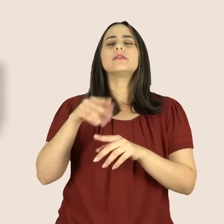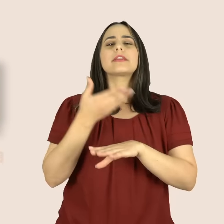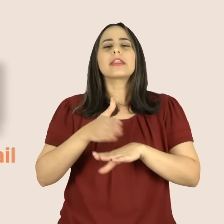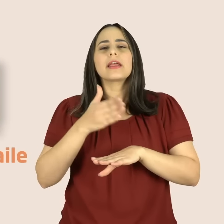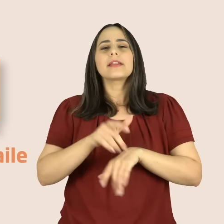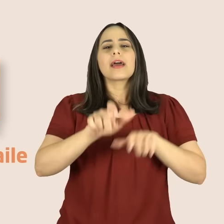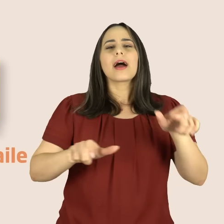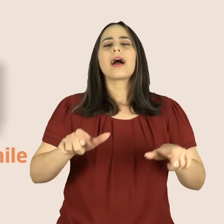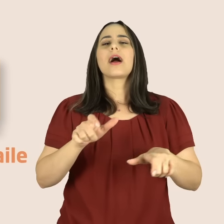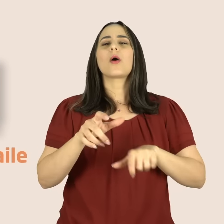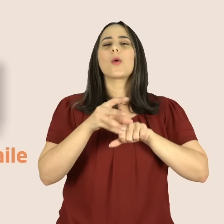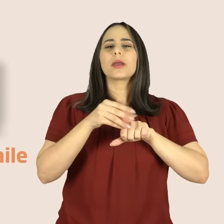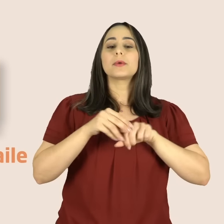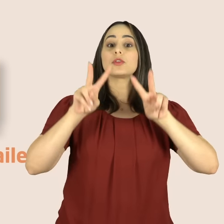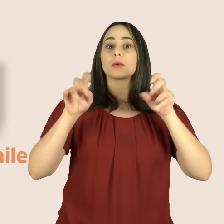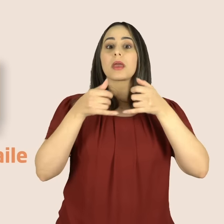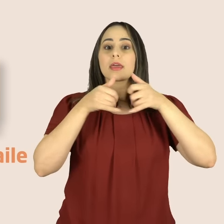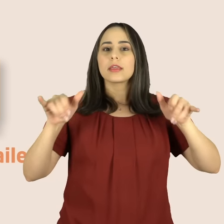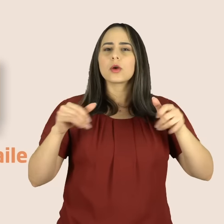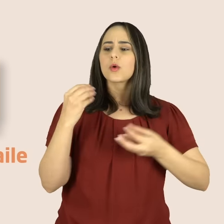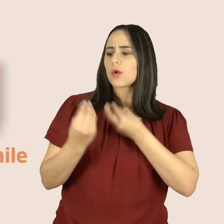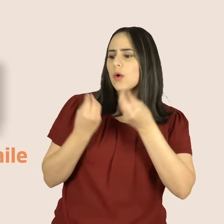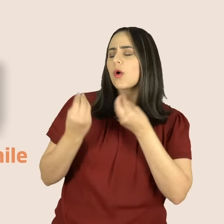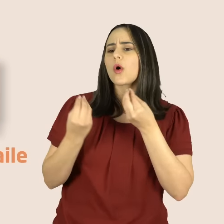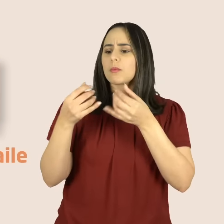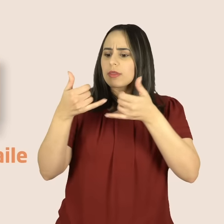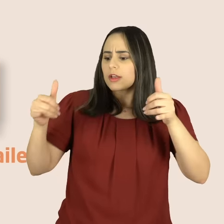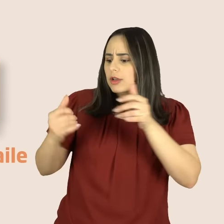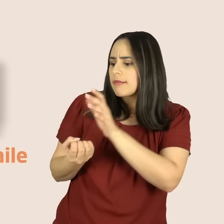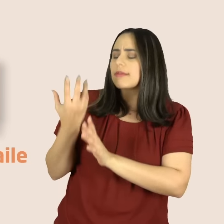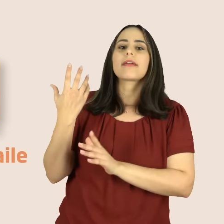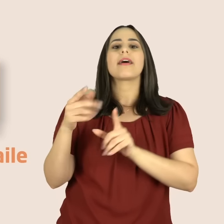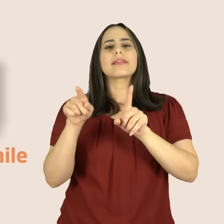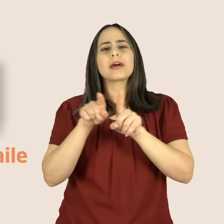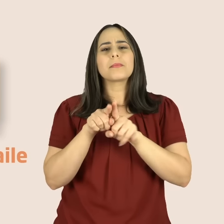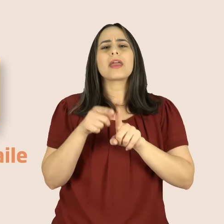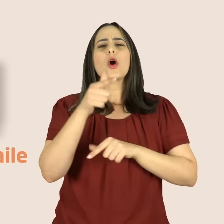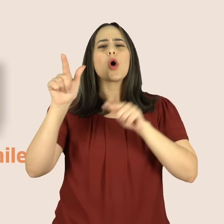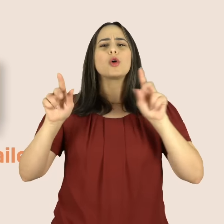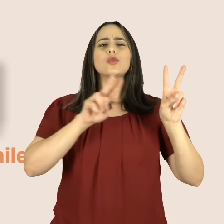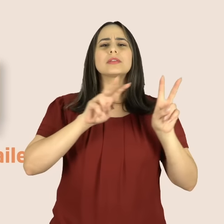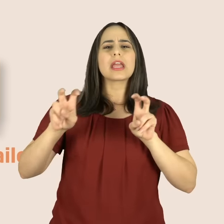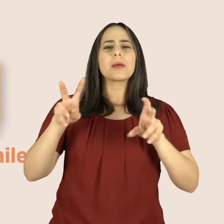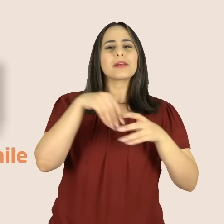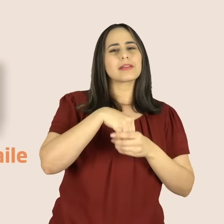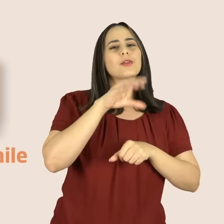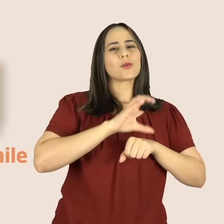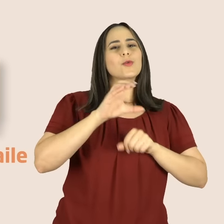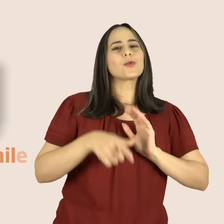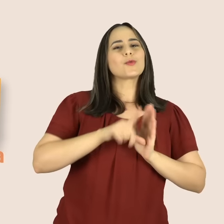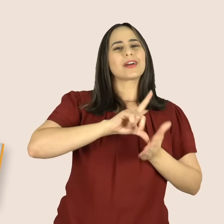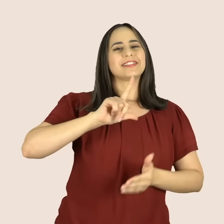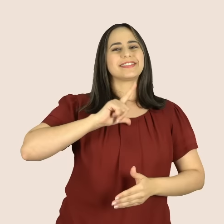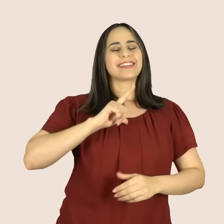conhecimentos dos estudantes sobre eficiência energética, geração de energia e os demais assuntos abordados ao longo do curso